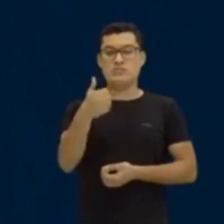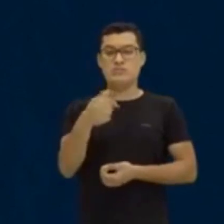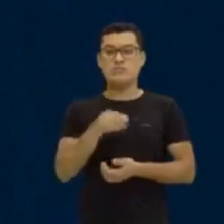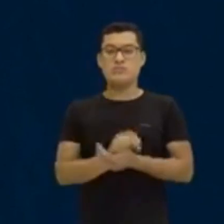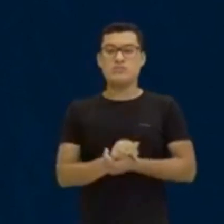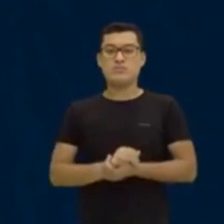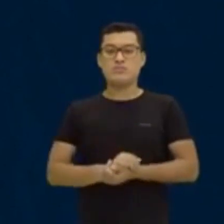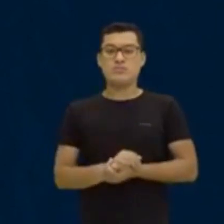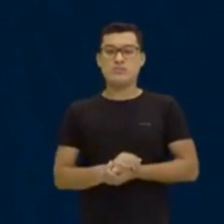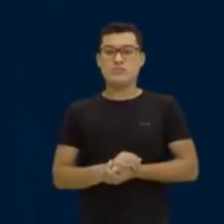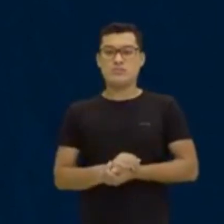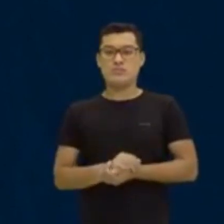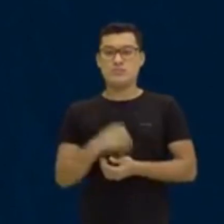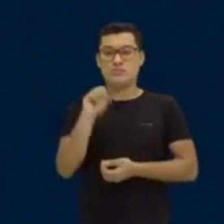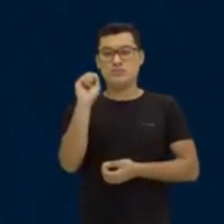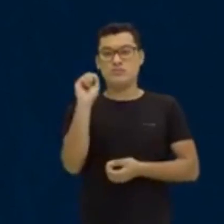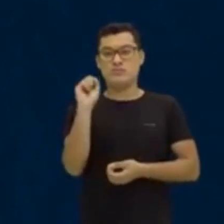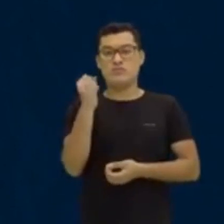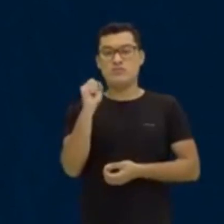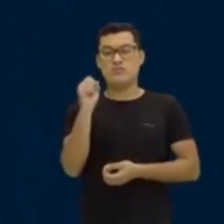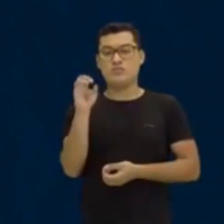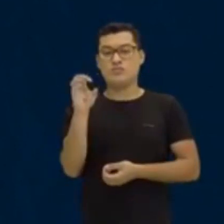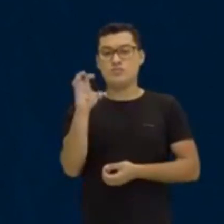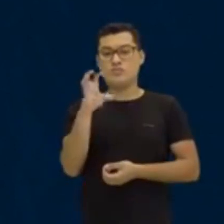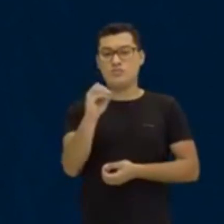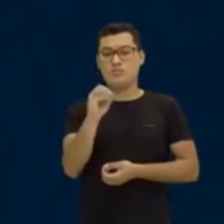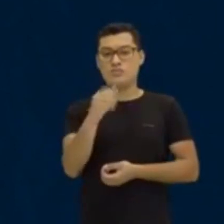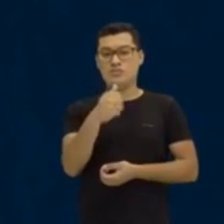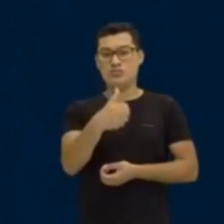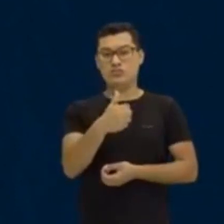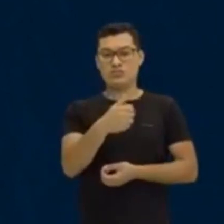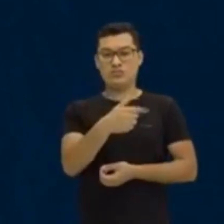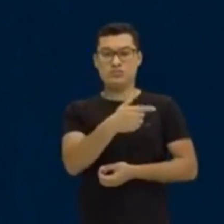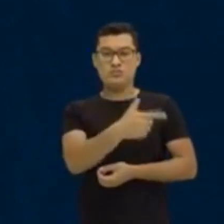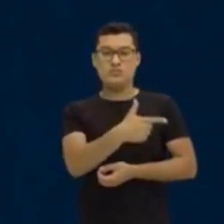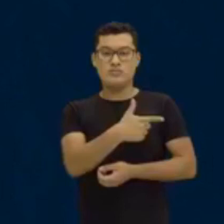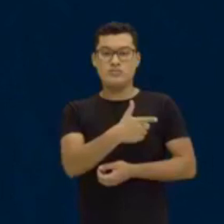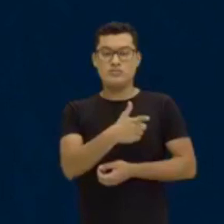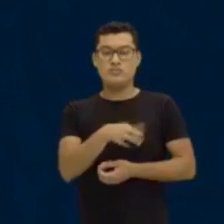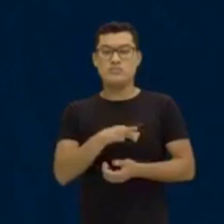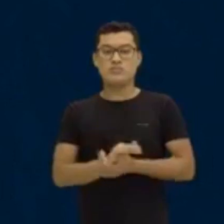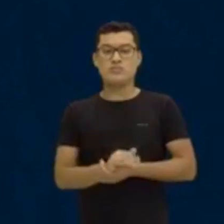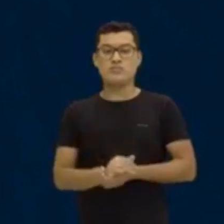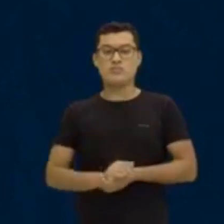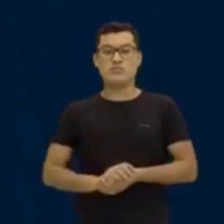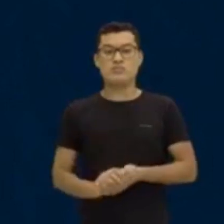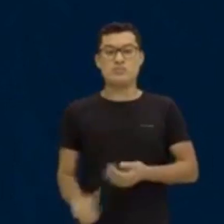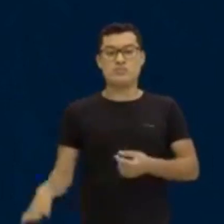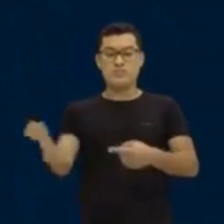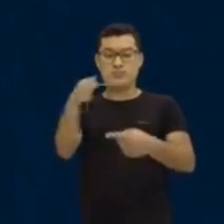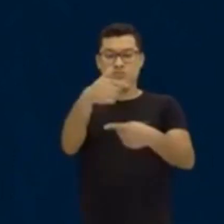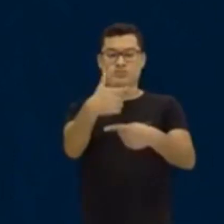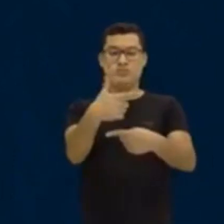3. Aqui vai dar 8. 0, 1, 2. Então, isso vai dar o quê? 2